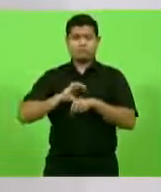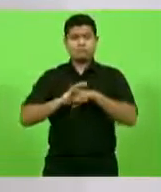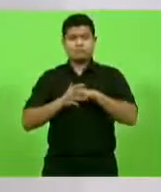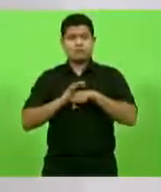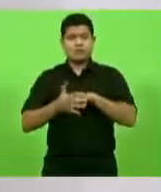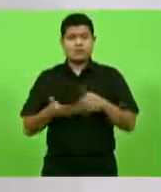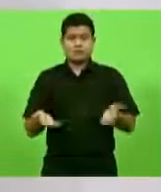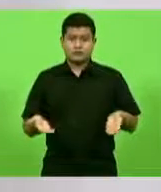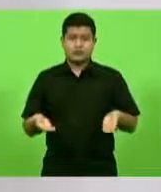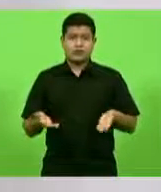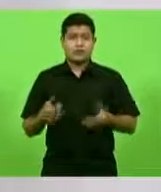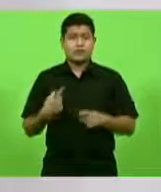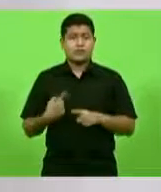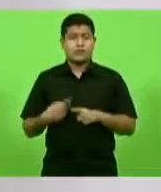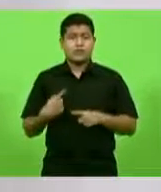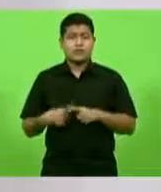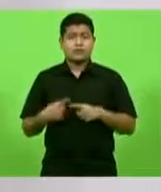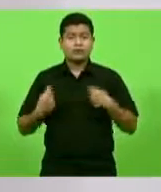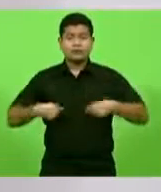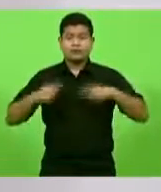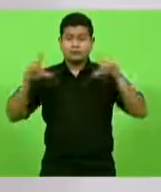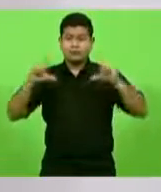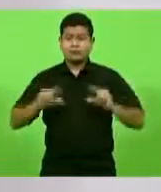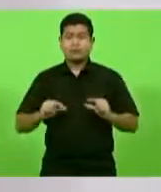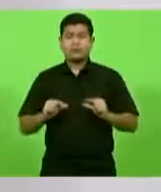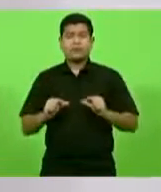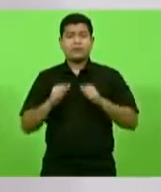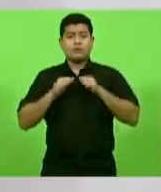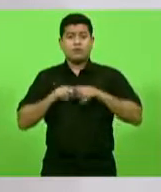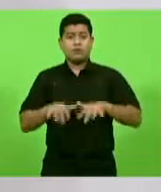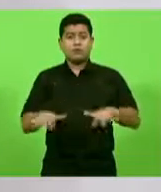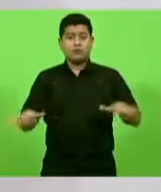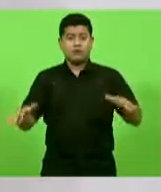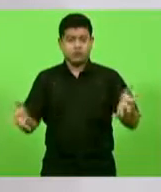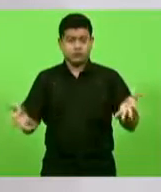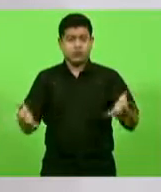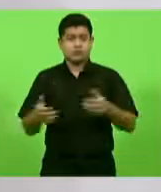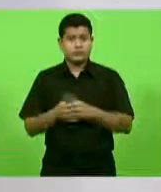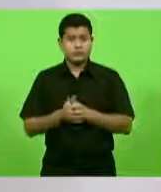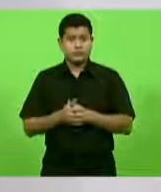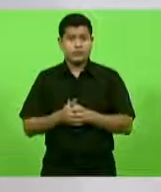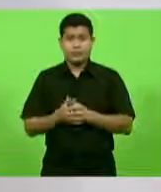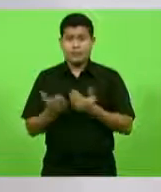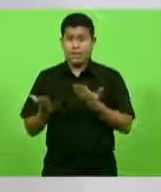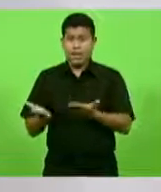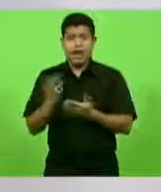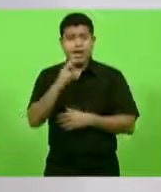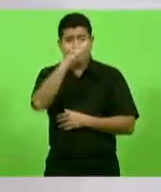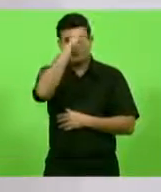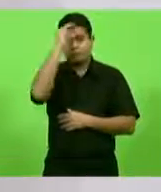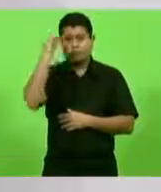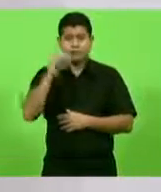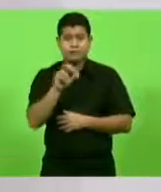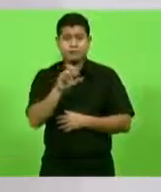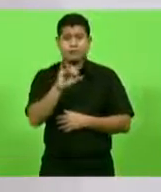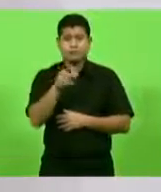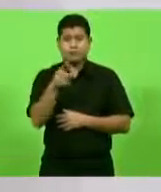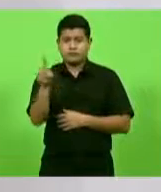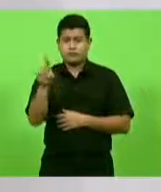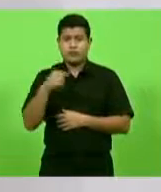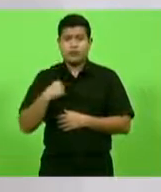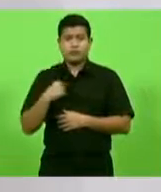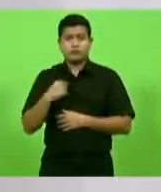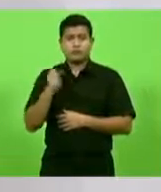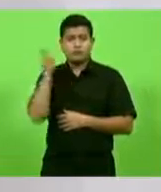tem que diminuir a transmissão. O prefeito João Rodrigues adotou providências em Chapecó,